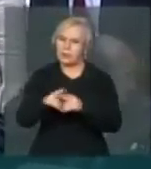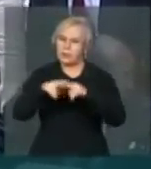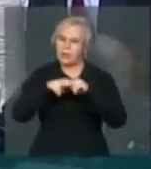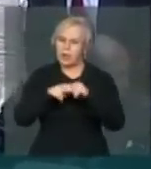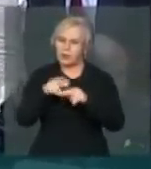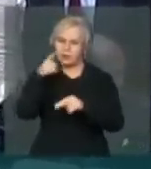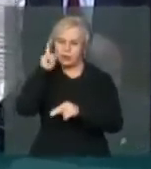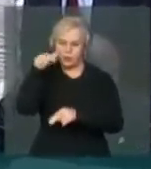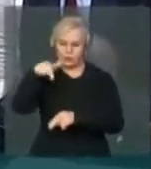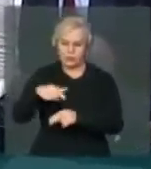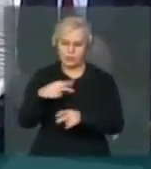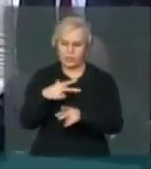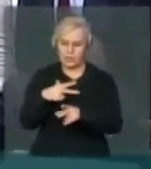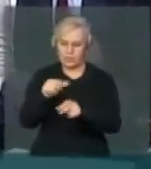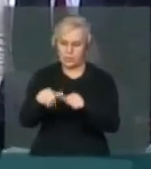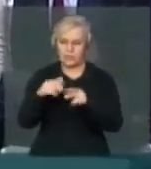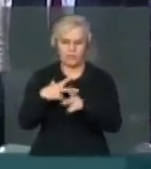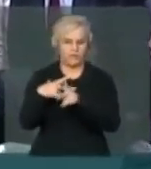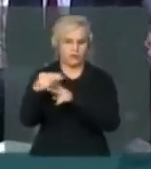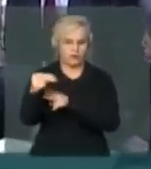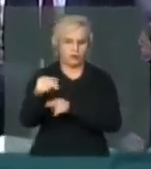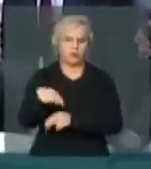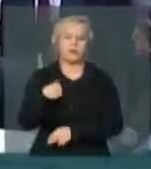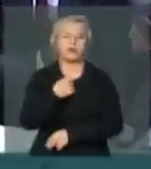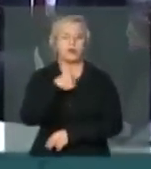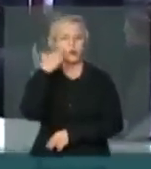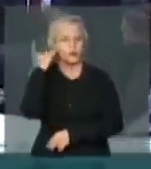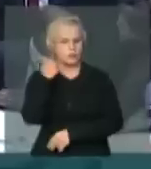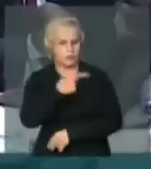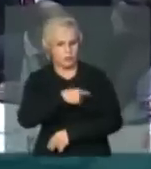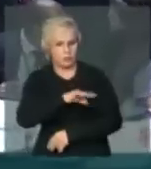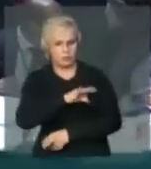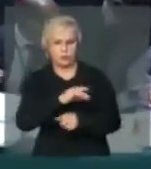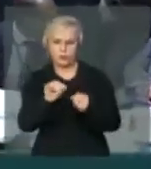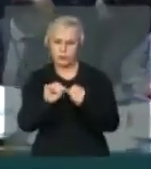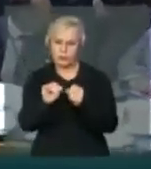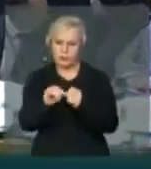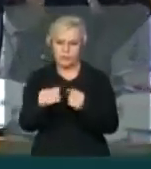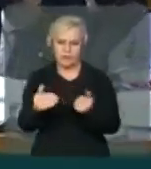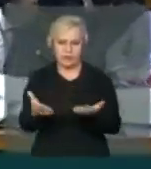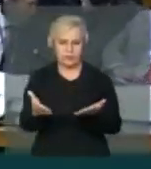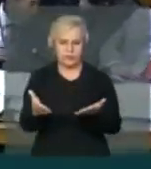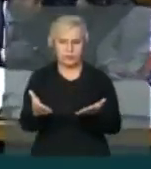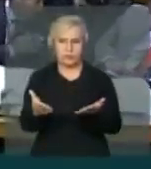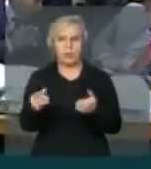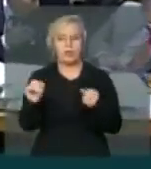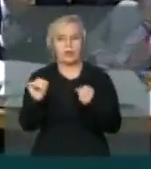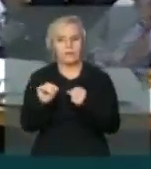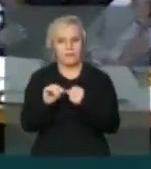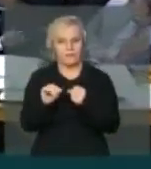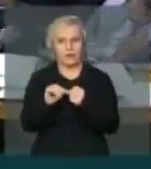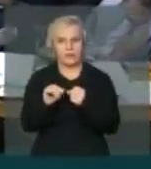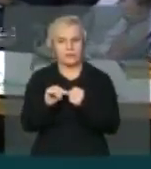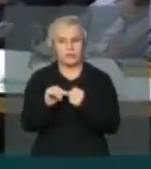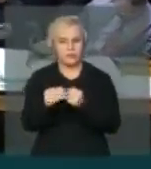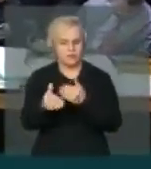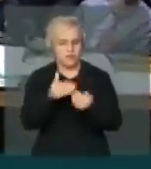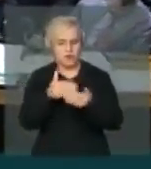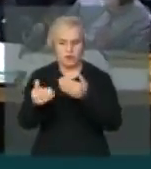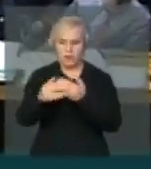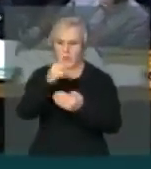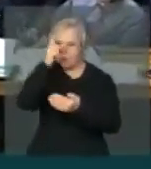Porque nós sabemos O que o Partido Os Trabalhadores Faz Fazem Fazem com todos E com qualquer um